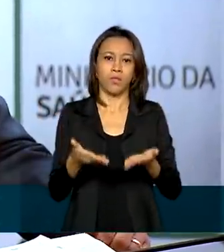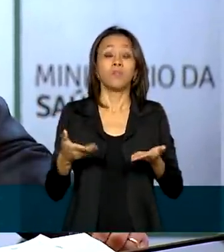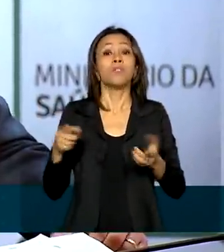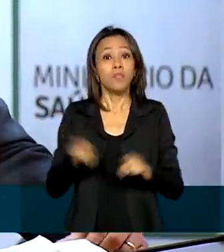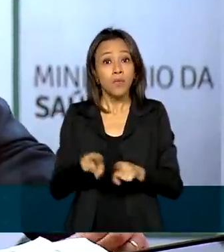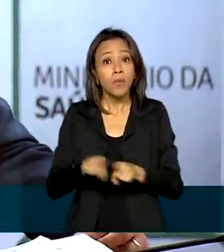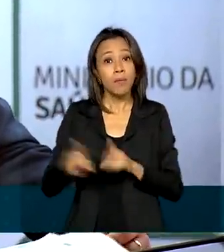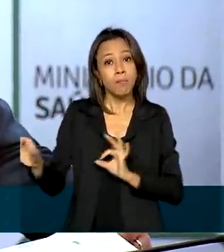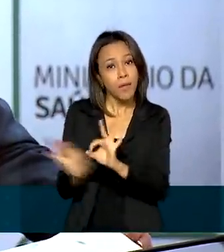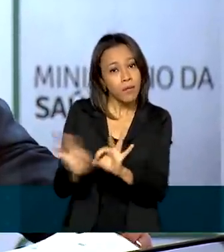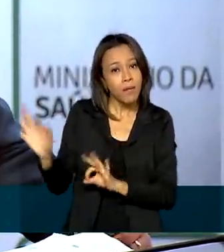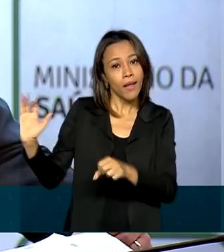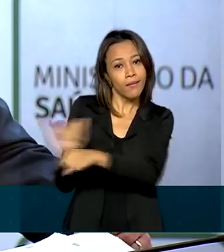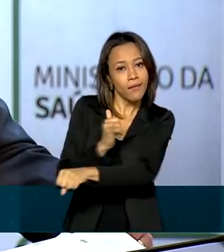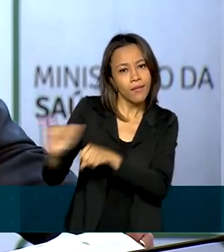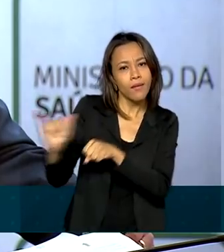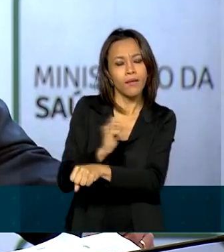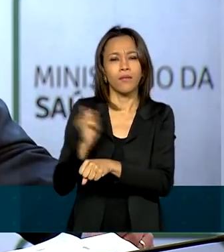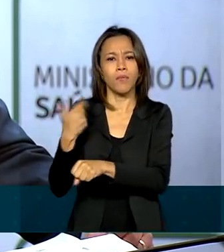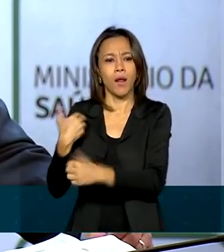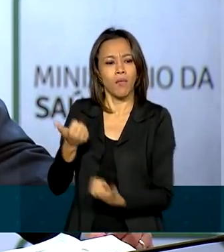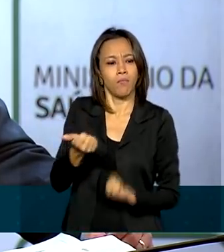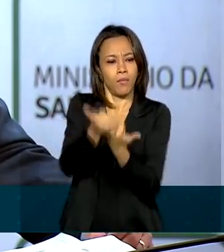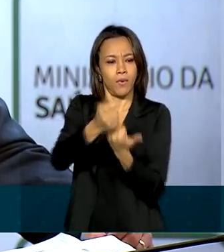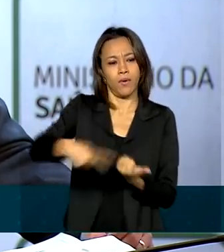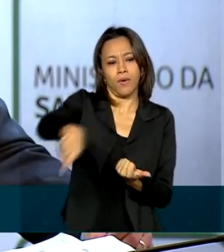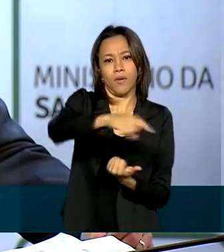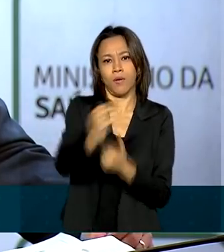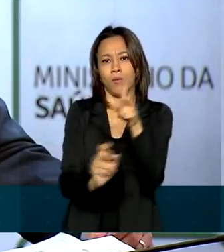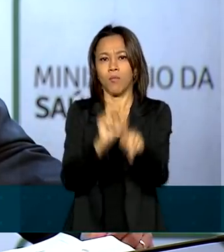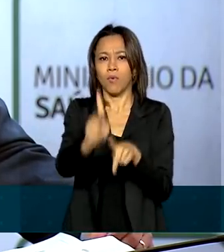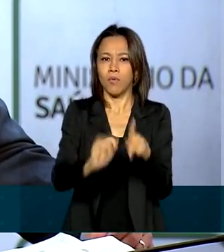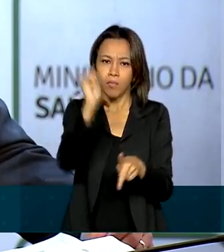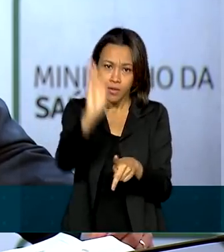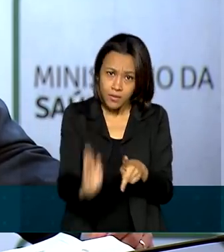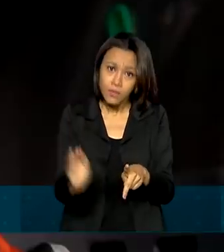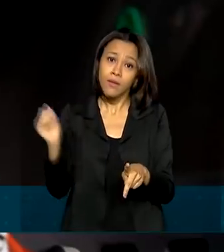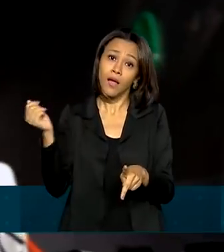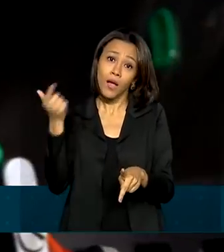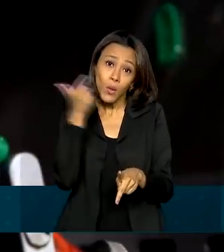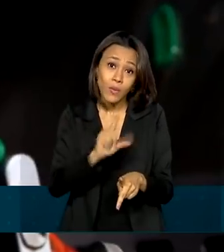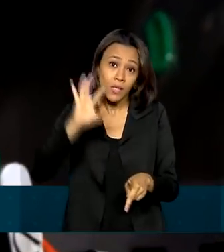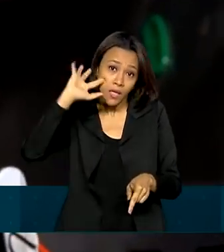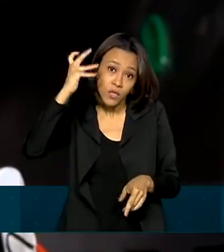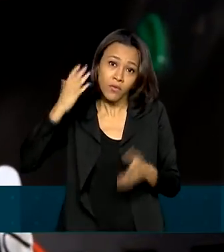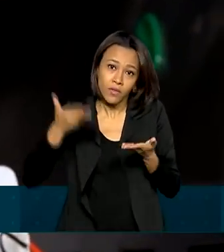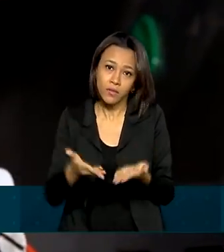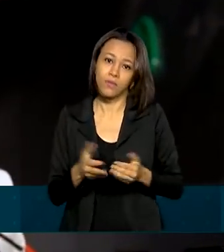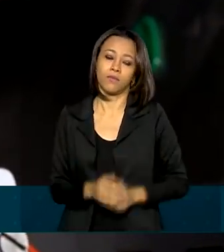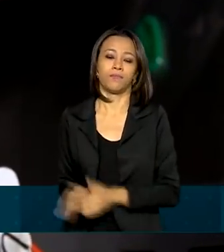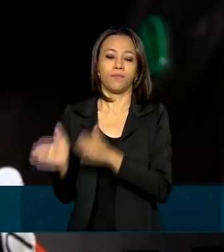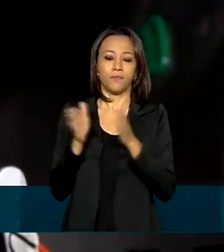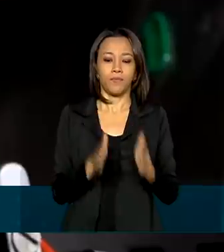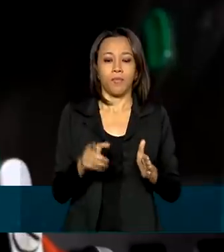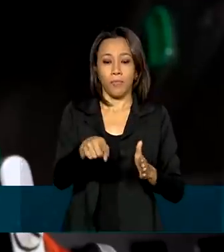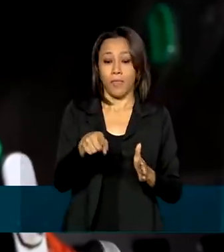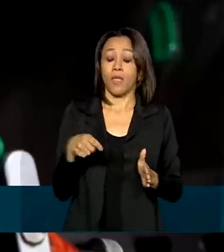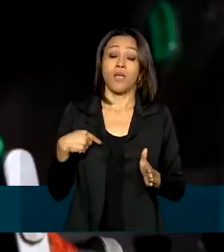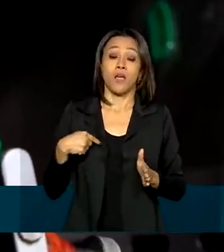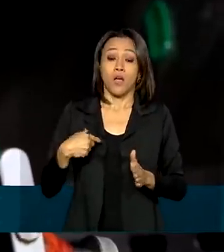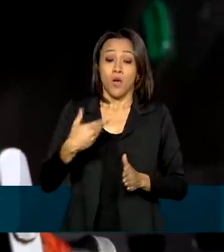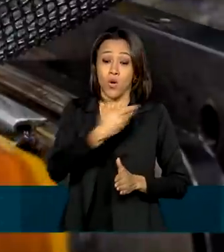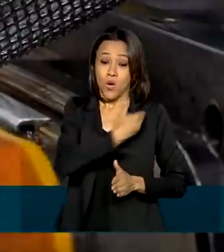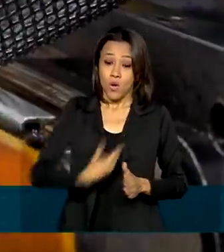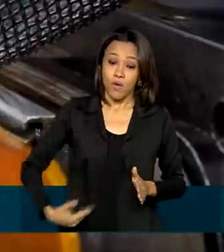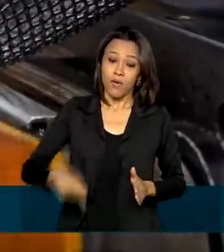para ajudar a população a enfrentar todas essas dificuldades. O SUS tem hoje 22 medicamentos